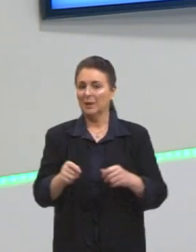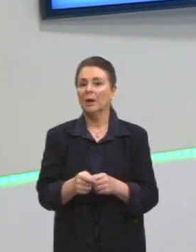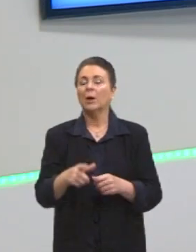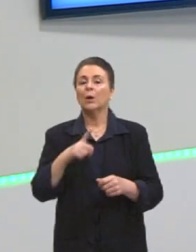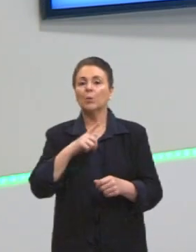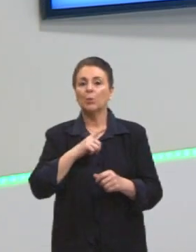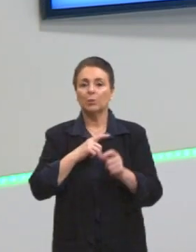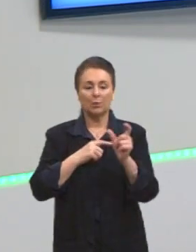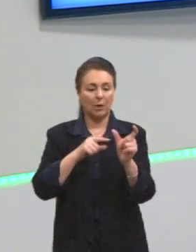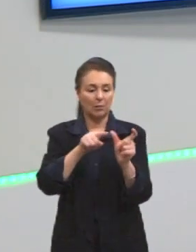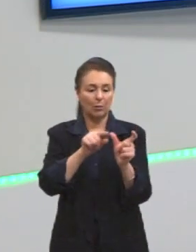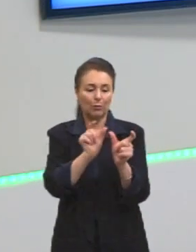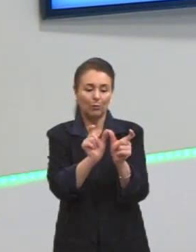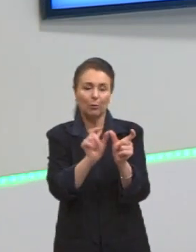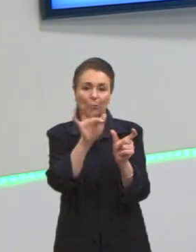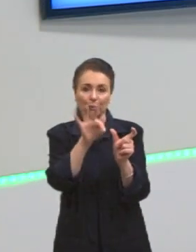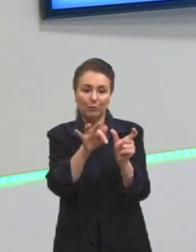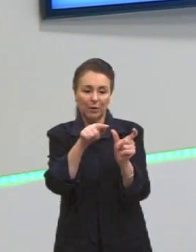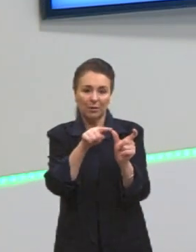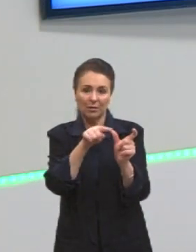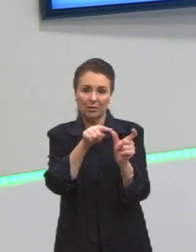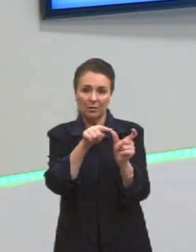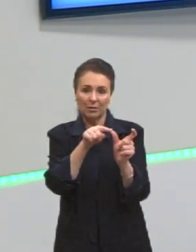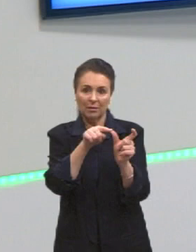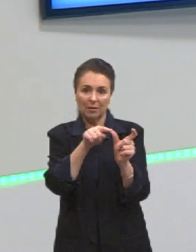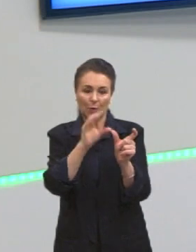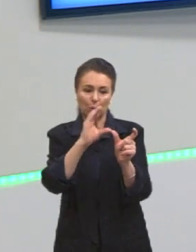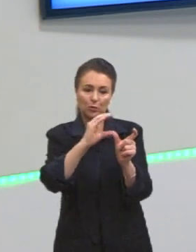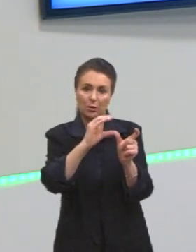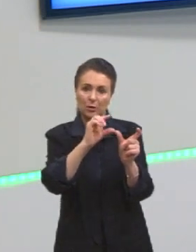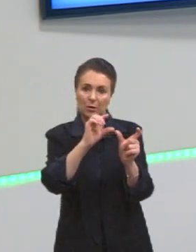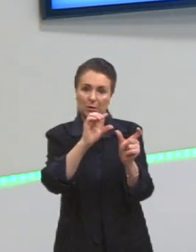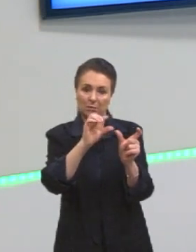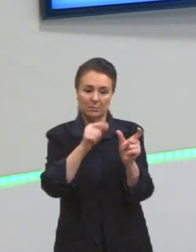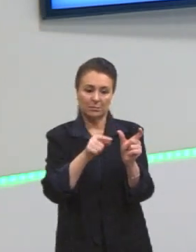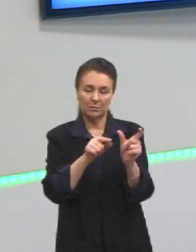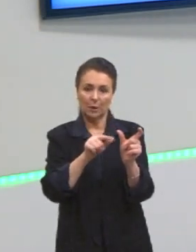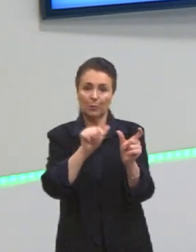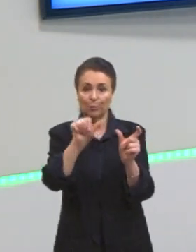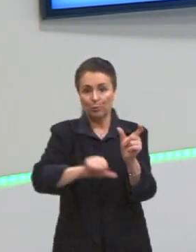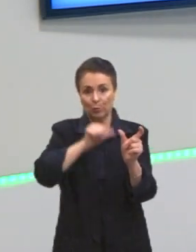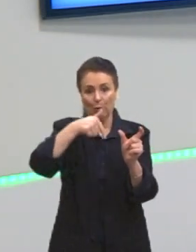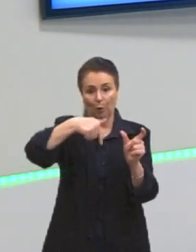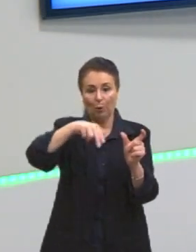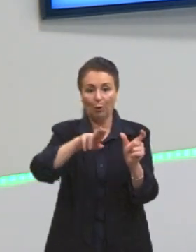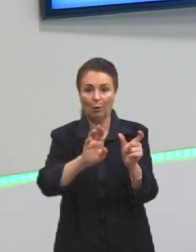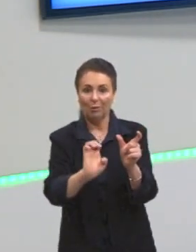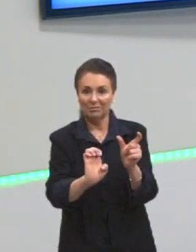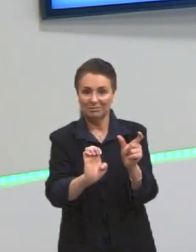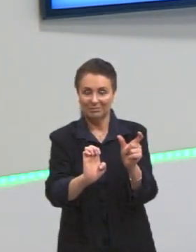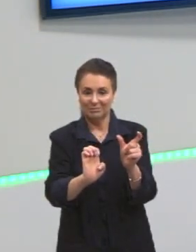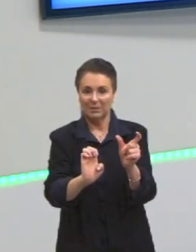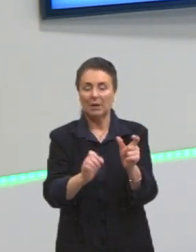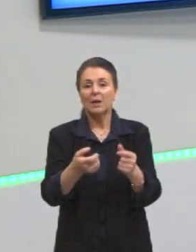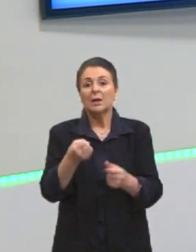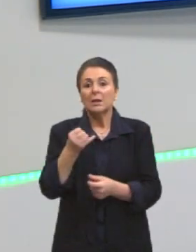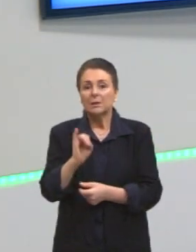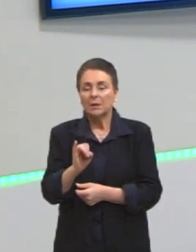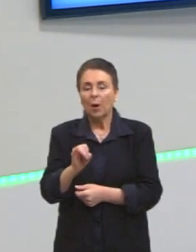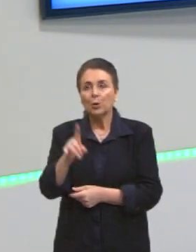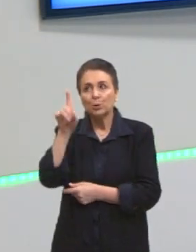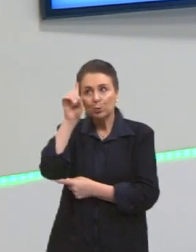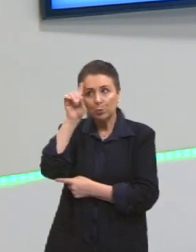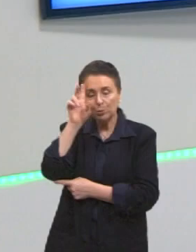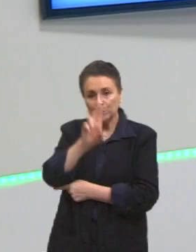terminações com formas que não são comuns, né? Ao que a gente está habituado no cotidiano, por